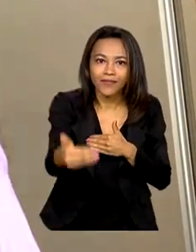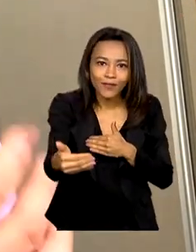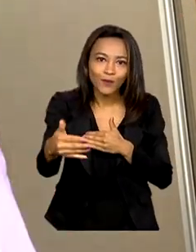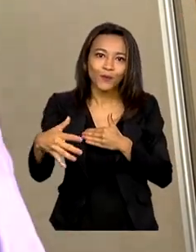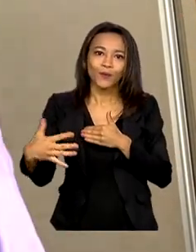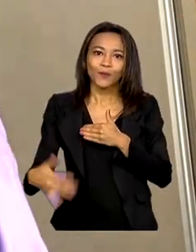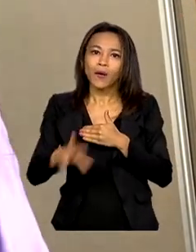menstrual.